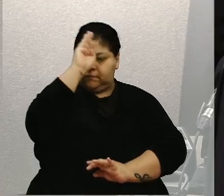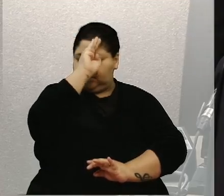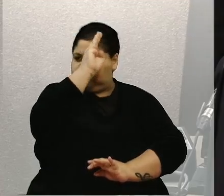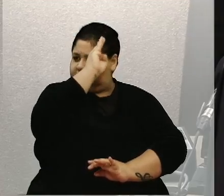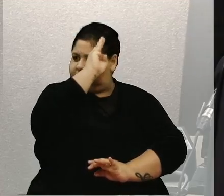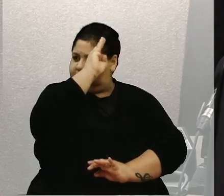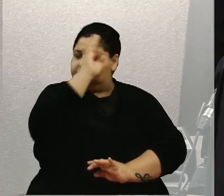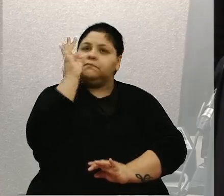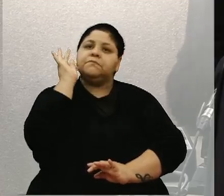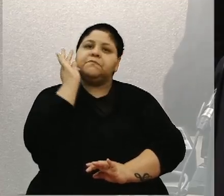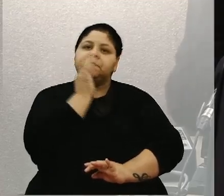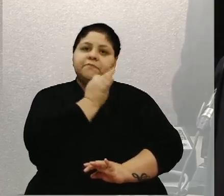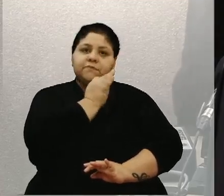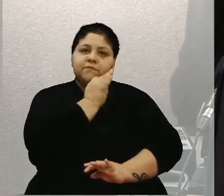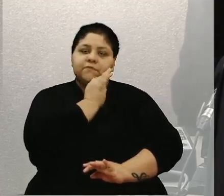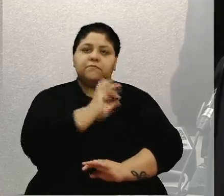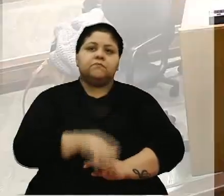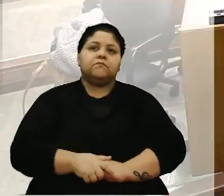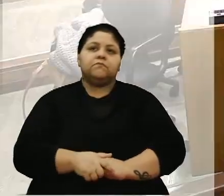vereadora Tatiane Friço.